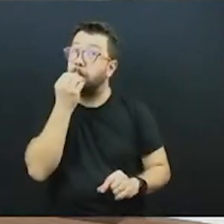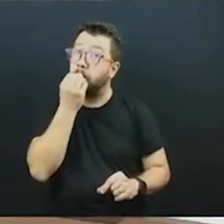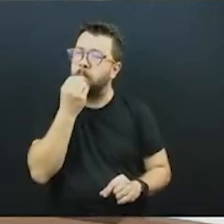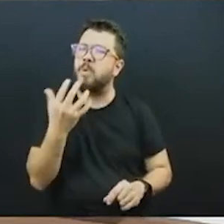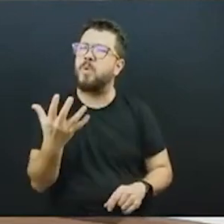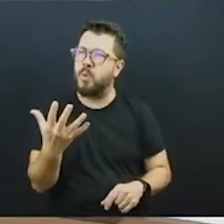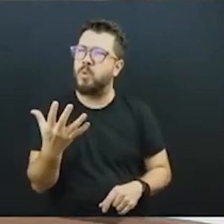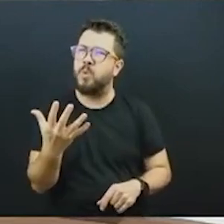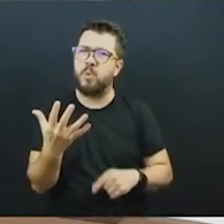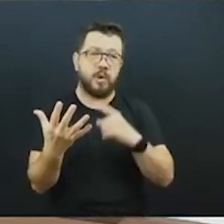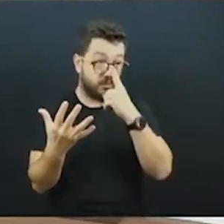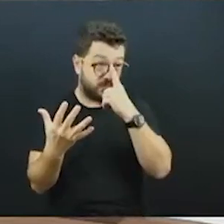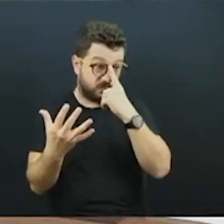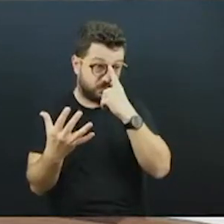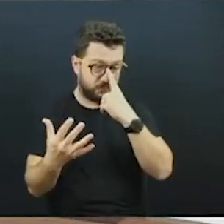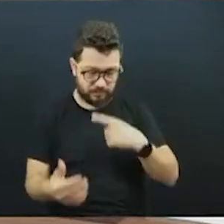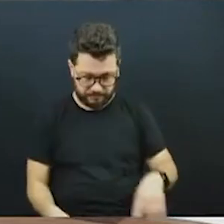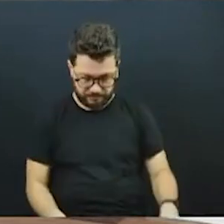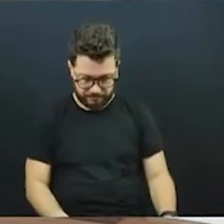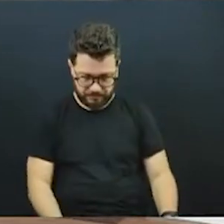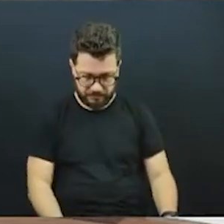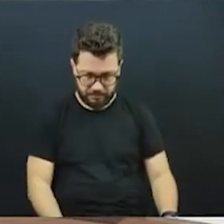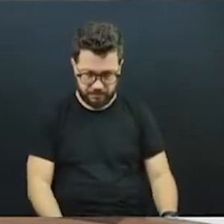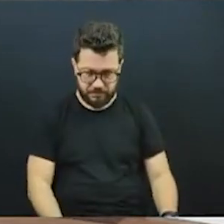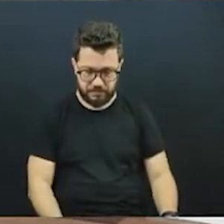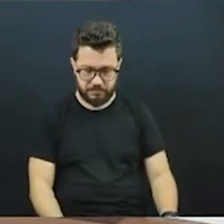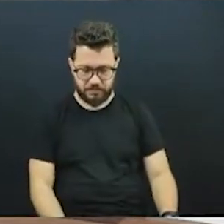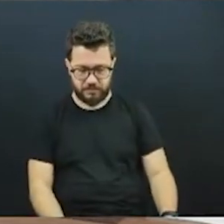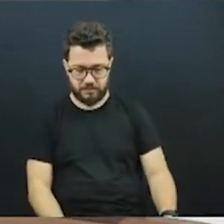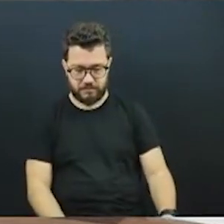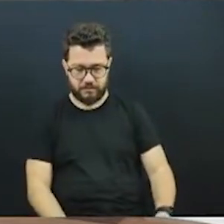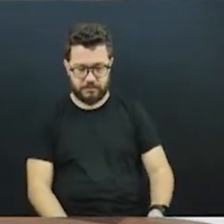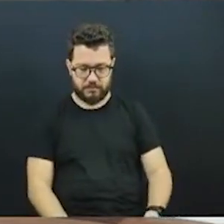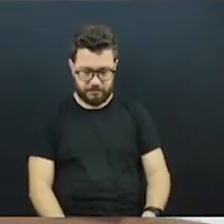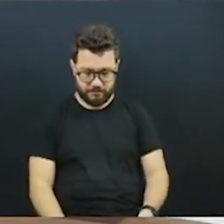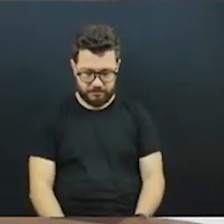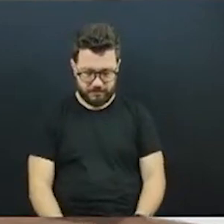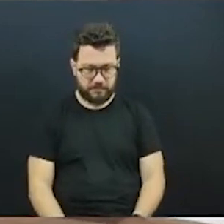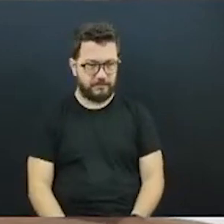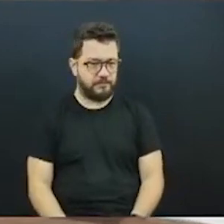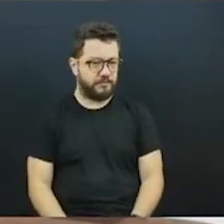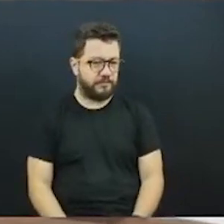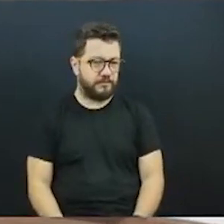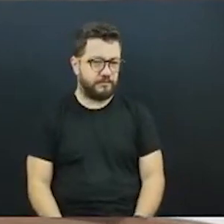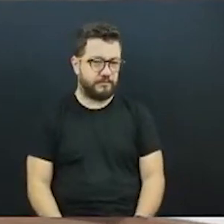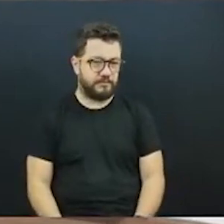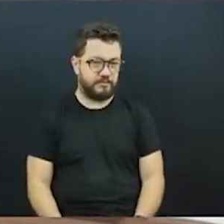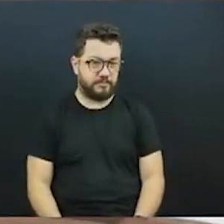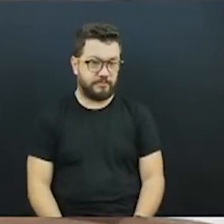ônibus também, agora, na cidade de Curitiba, ainda nessa gestão. Mas uma coisa é importante ficar clara.